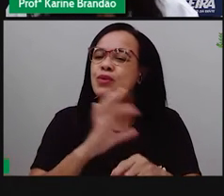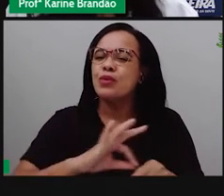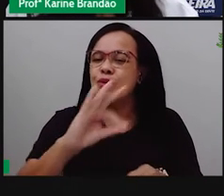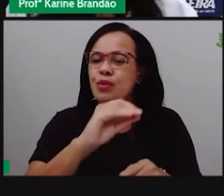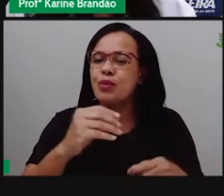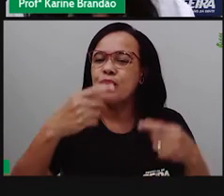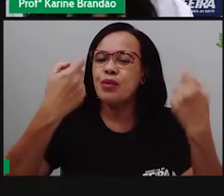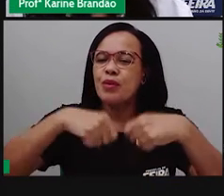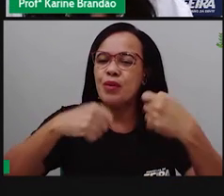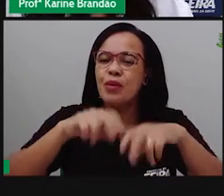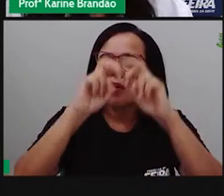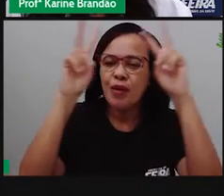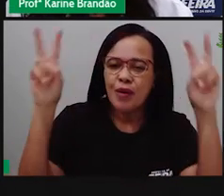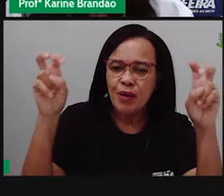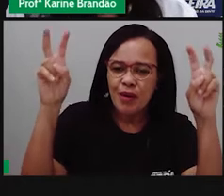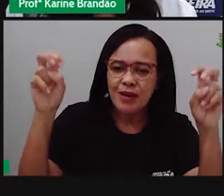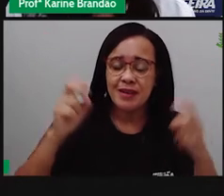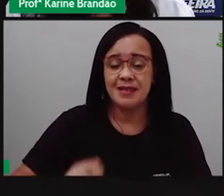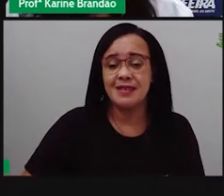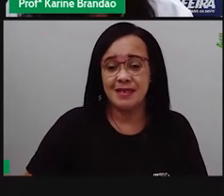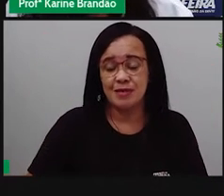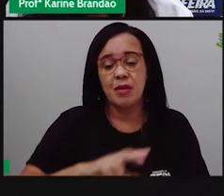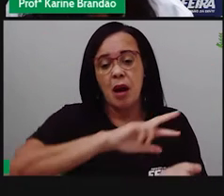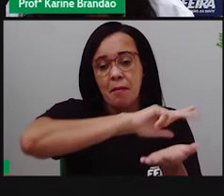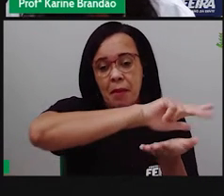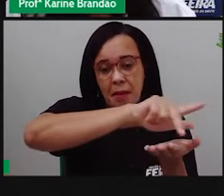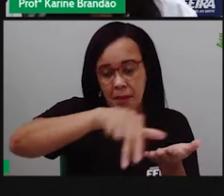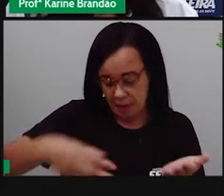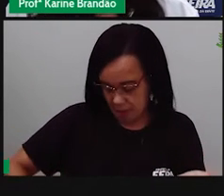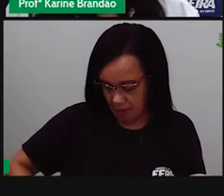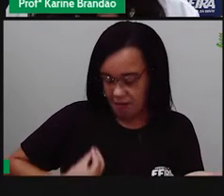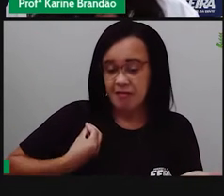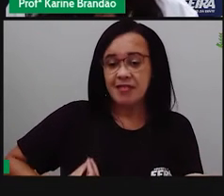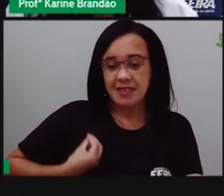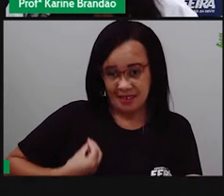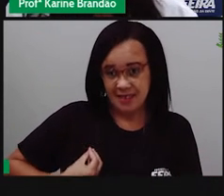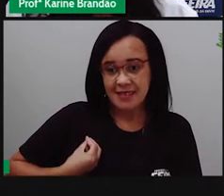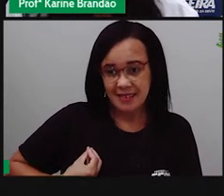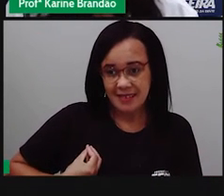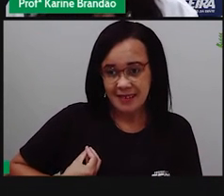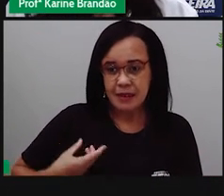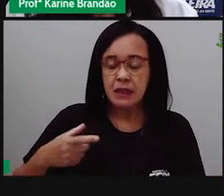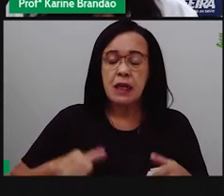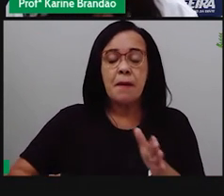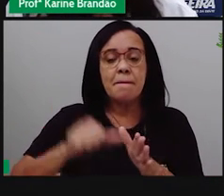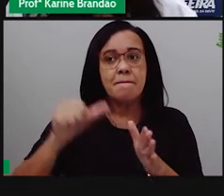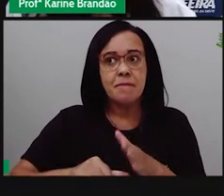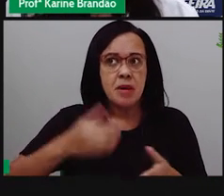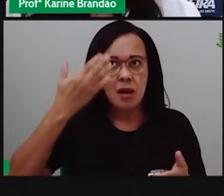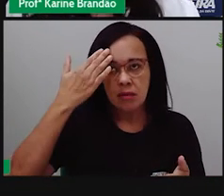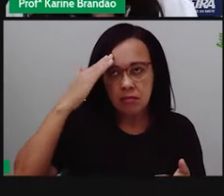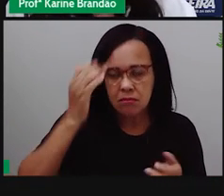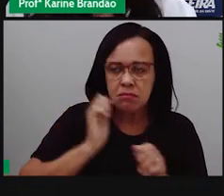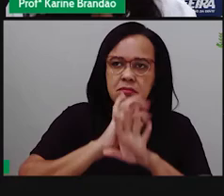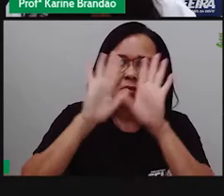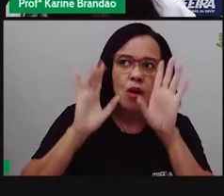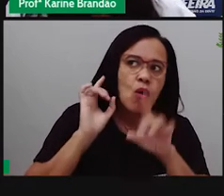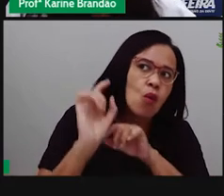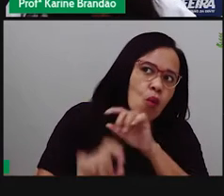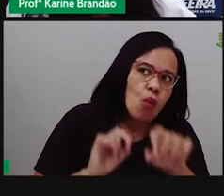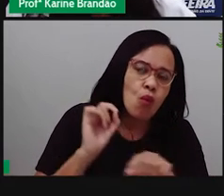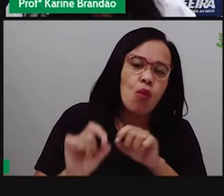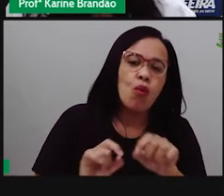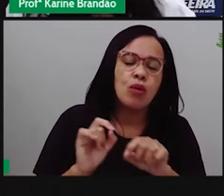biológica, a gente precisa entender um pouco sobre evolução. E o que é evolução? É exatamente quando essas